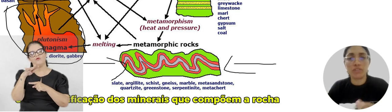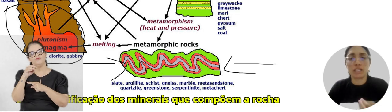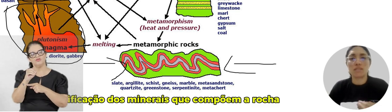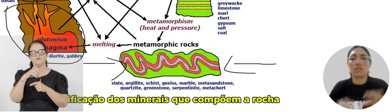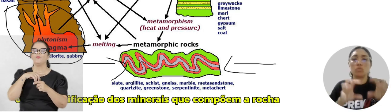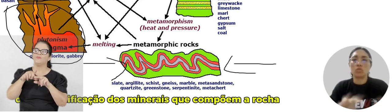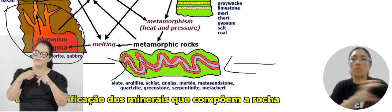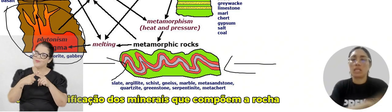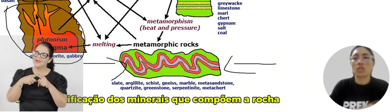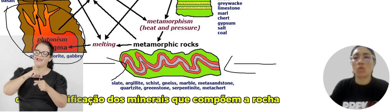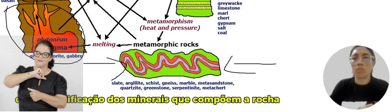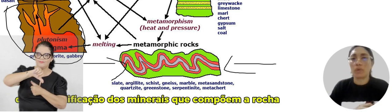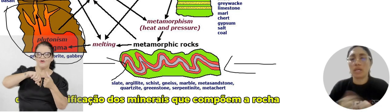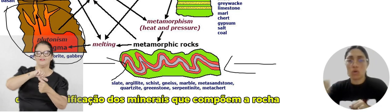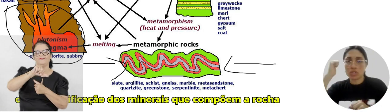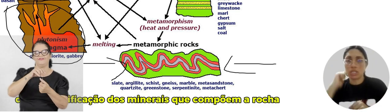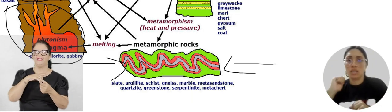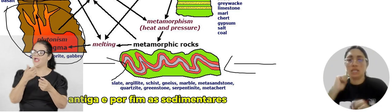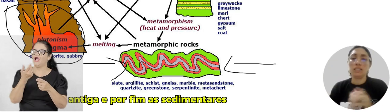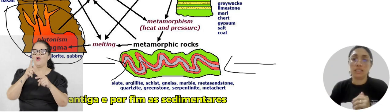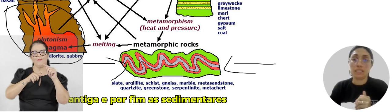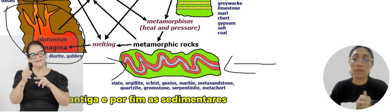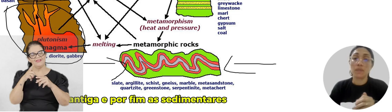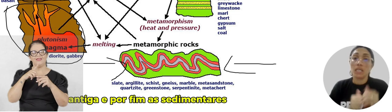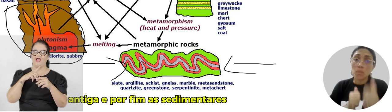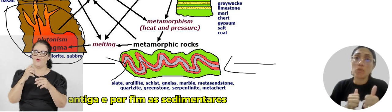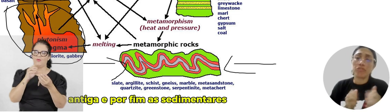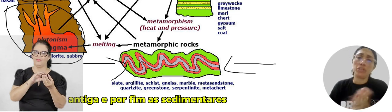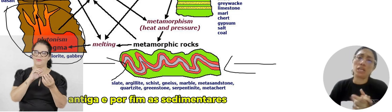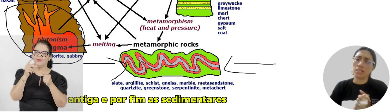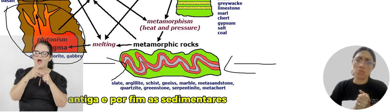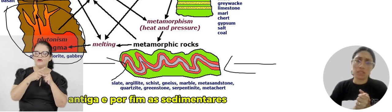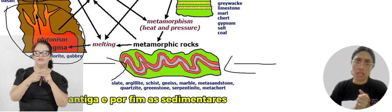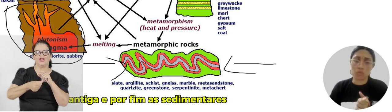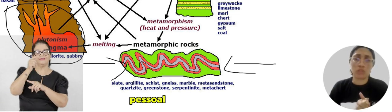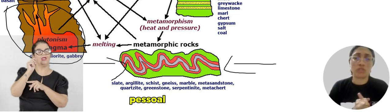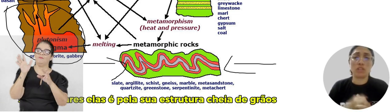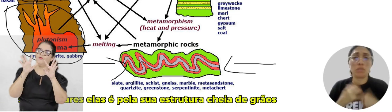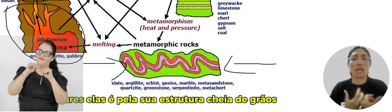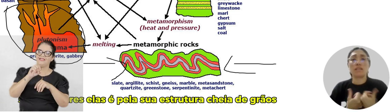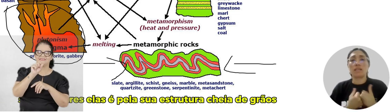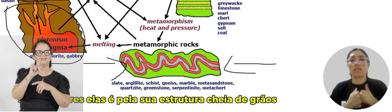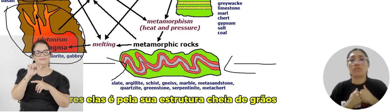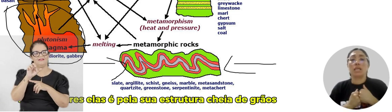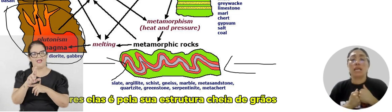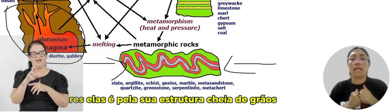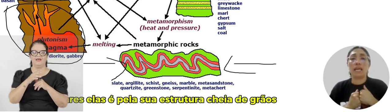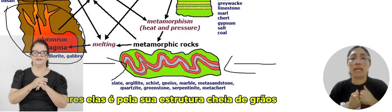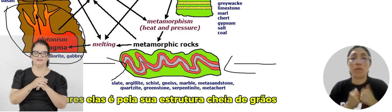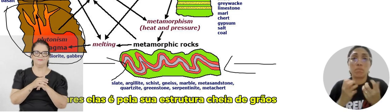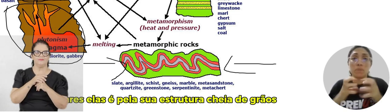modificação dos minerais que compõem a rocha antiga. E, por fim, as sedimentares, pessoal. As sedimentares, elas,